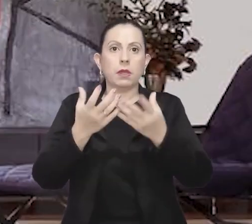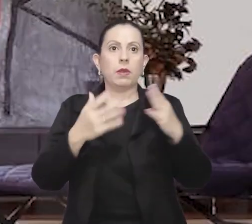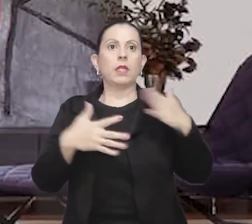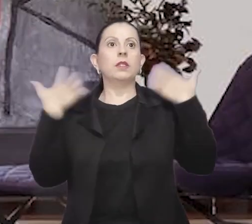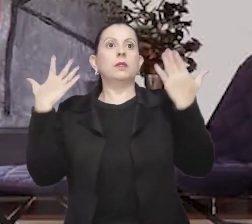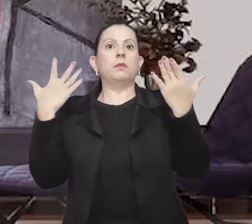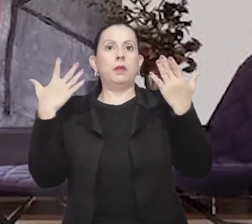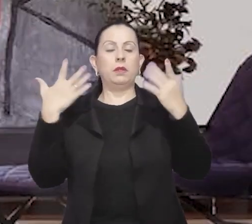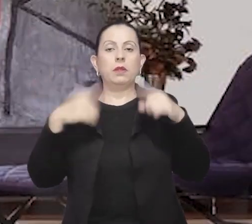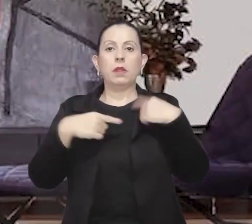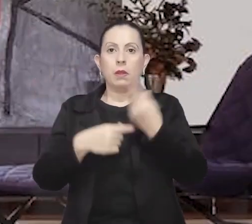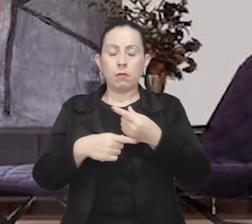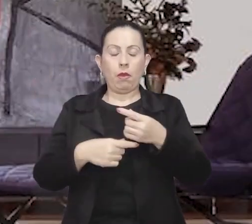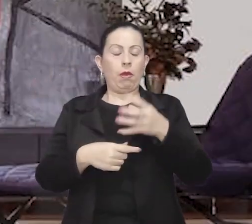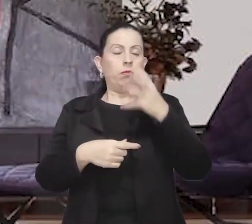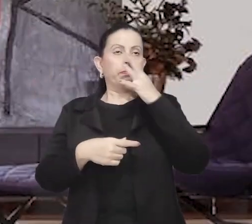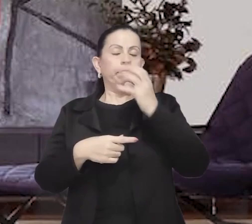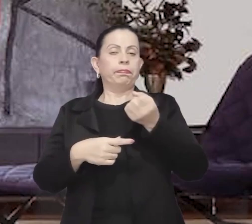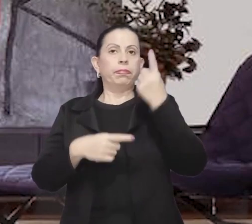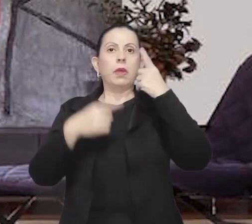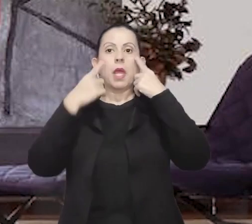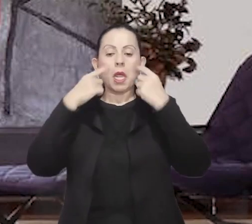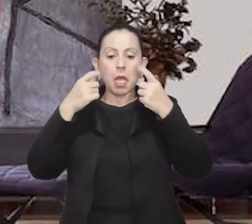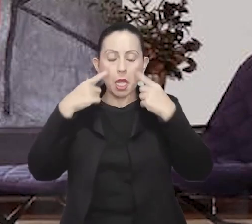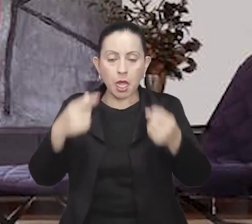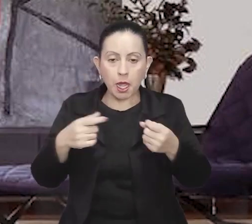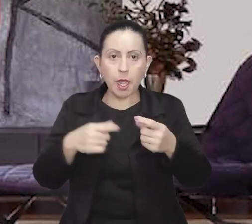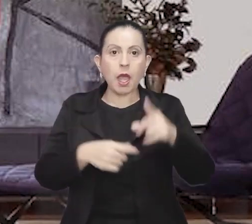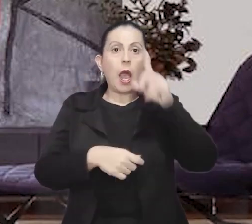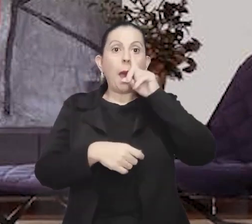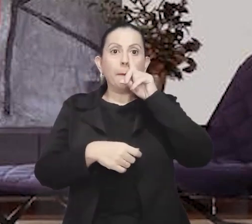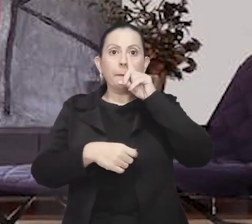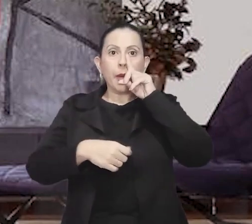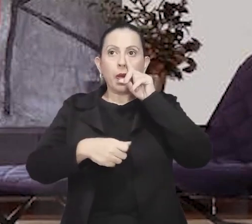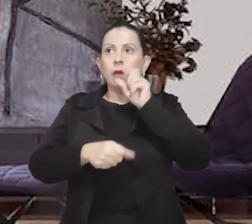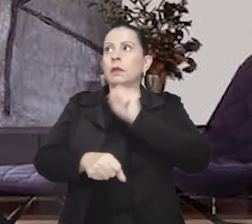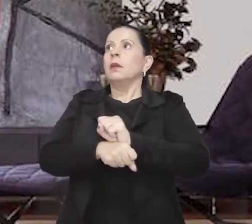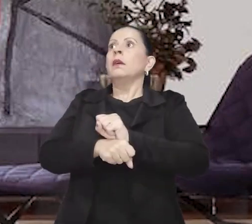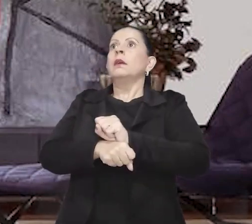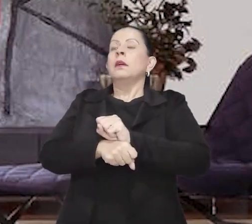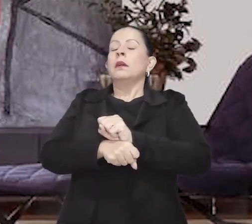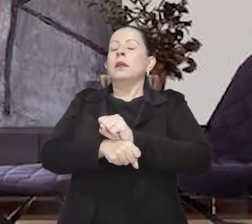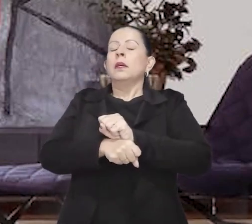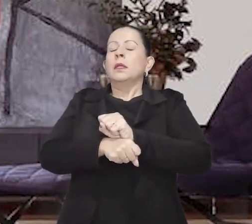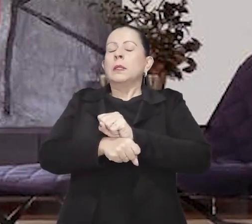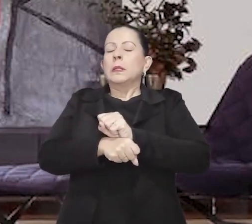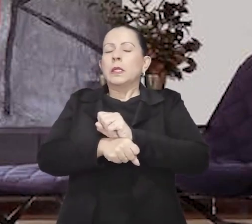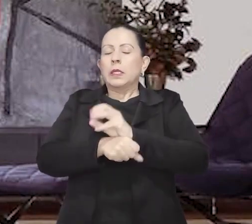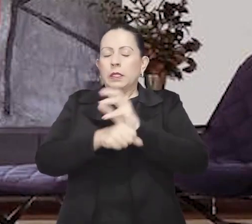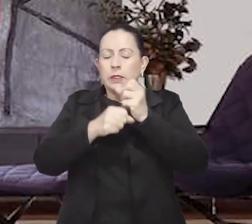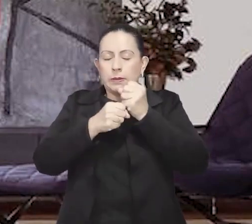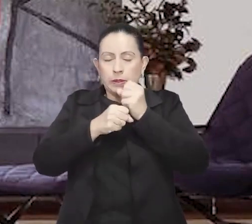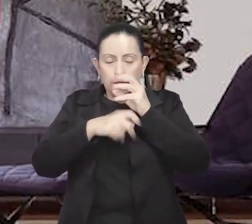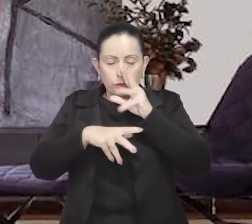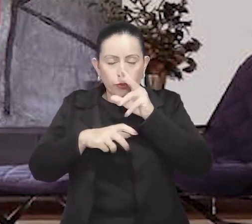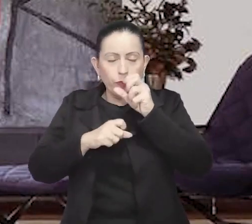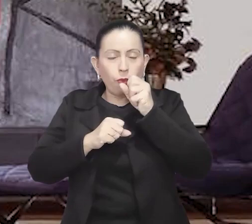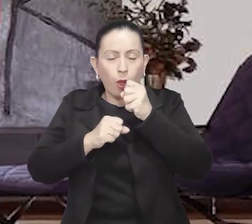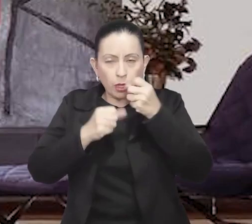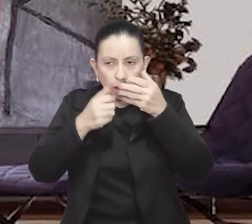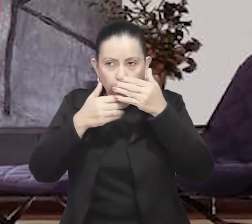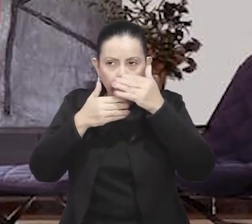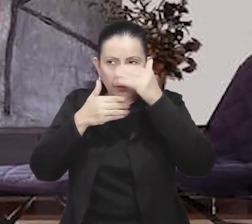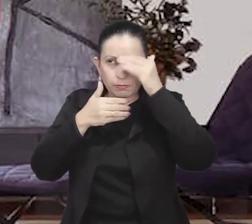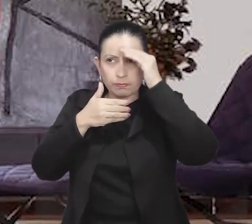petrificada, faz uma força enorme e abre os olhos à procura da filha. Lágrimas se misturam com